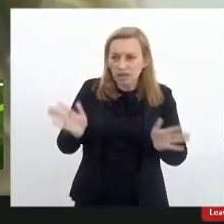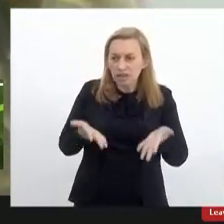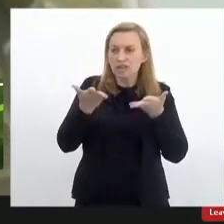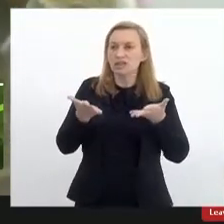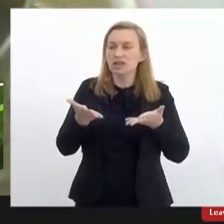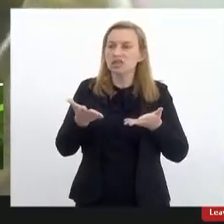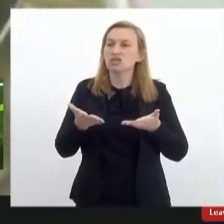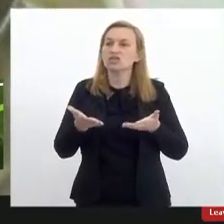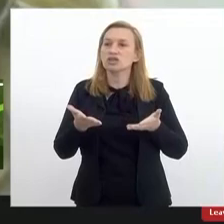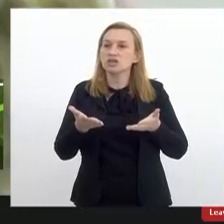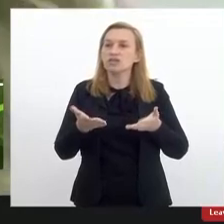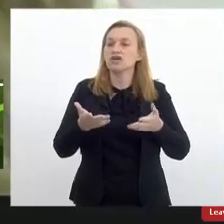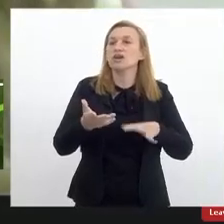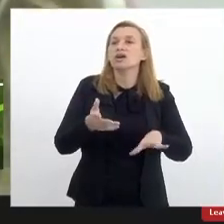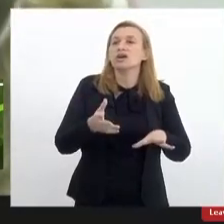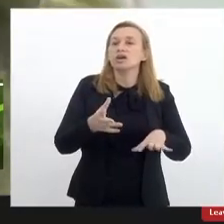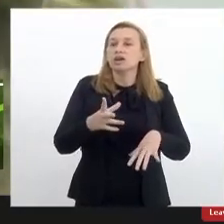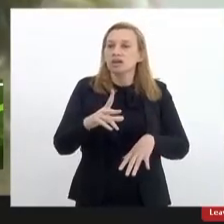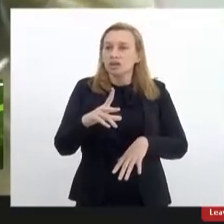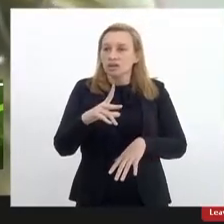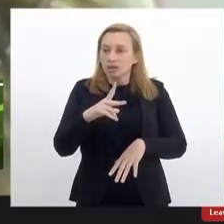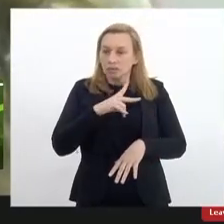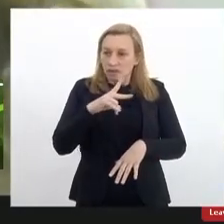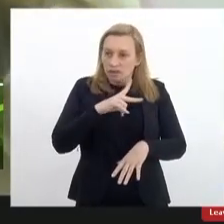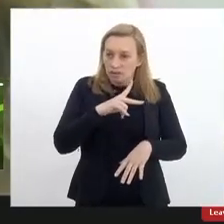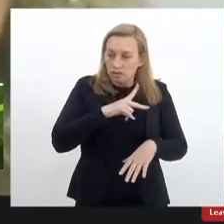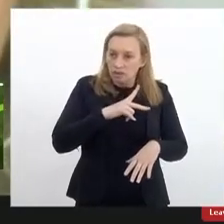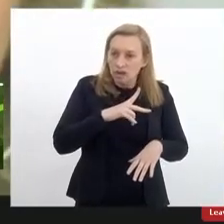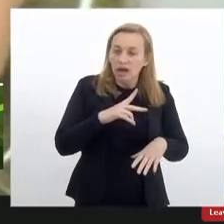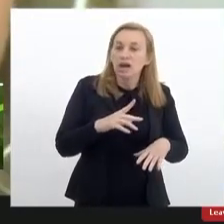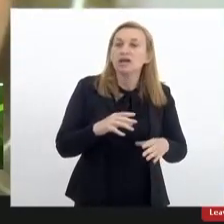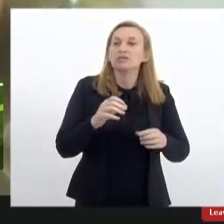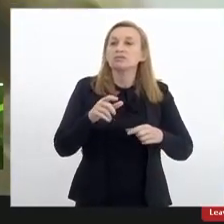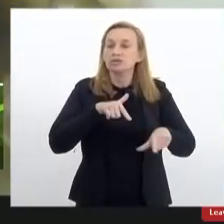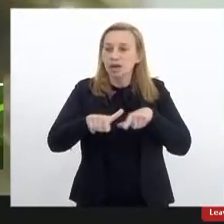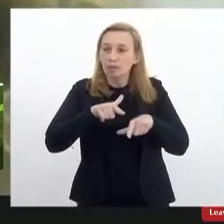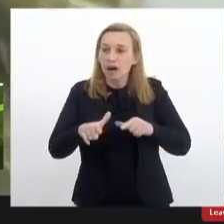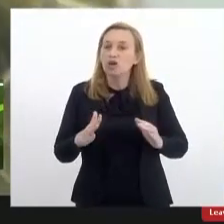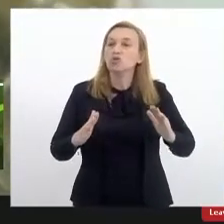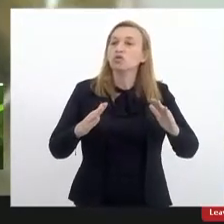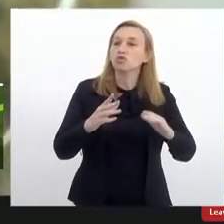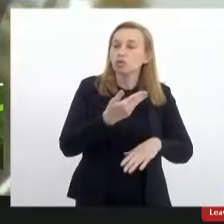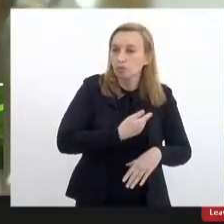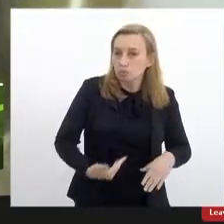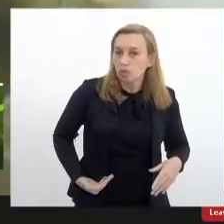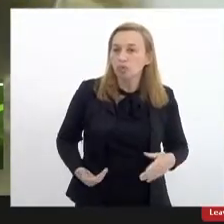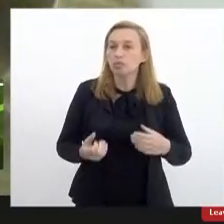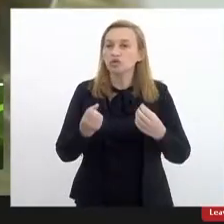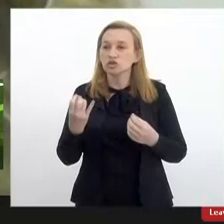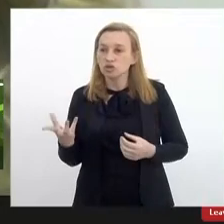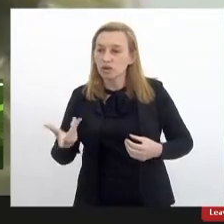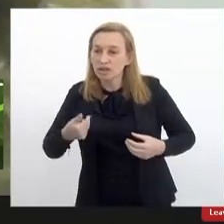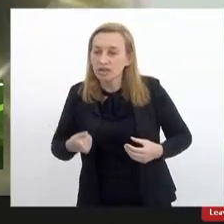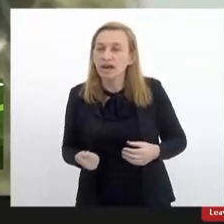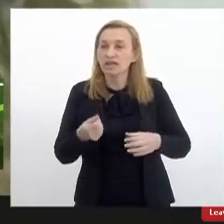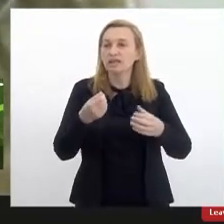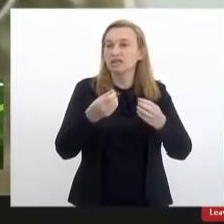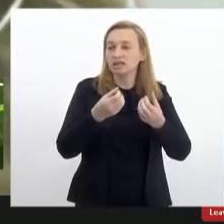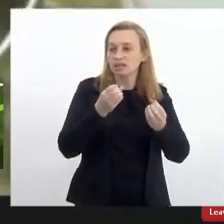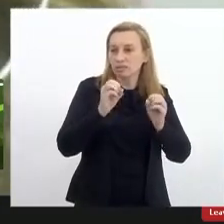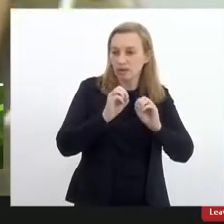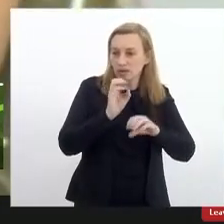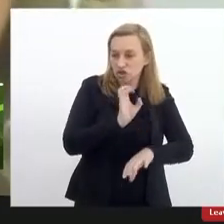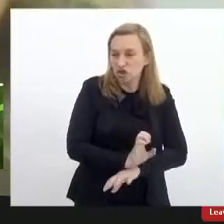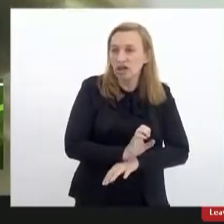privada no setor educacional precisa ser tratada como concessão de um serviço público e como tal regulamentada pelo Estado é